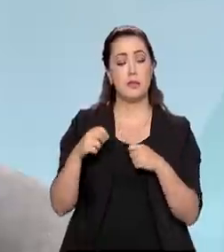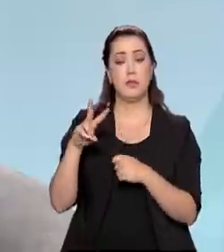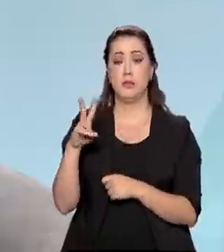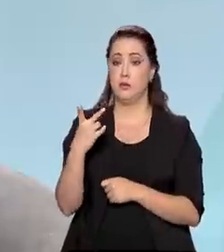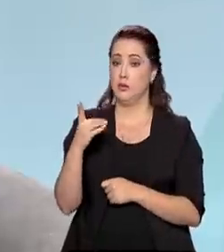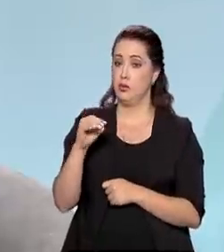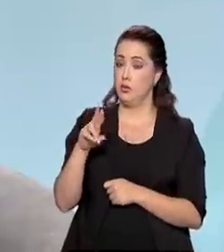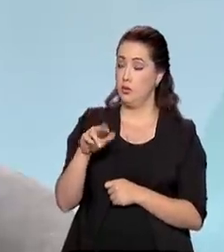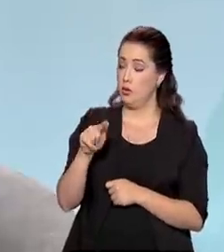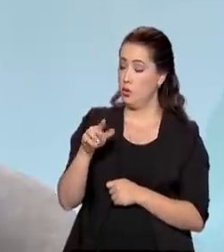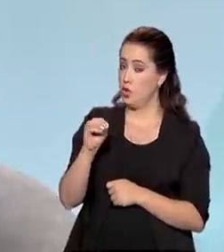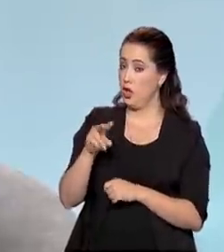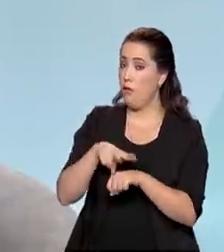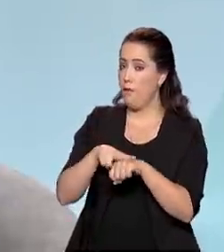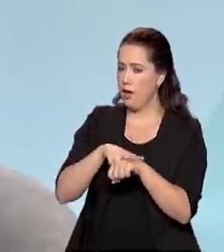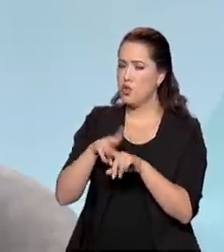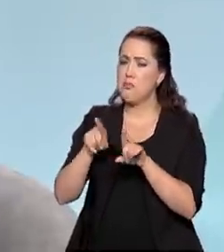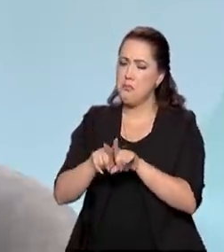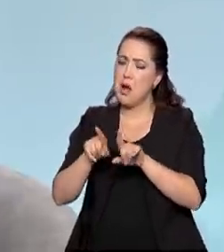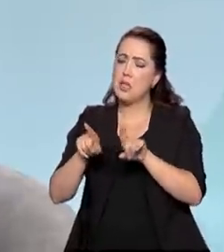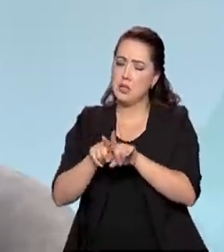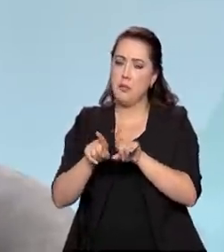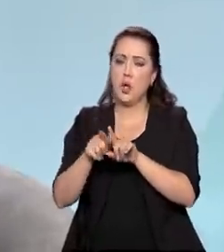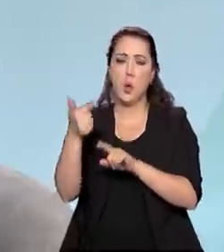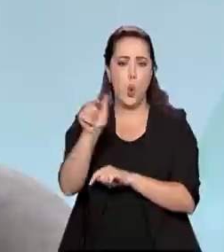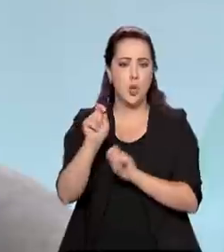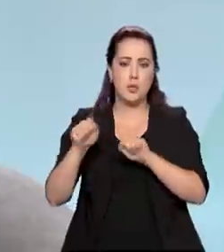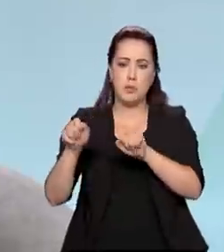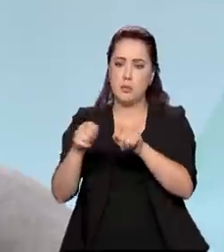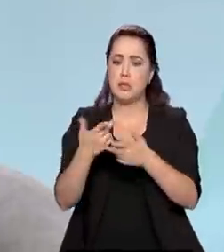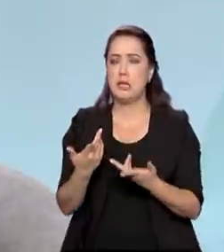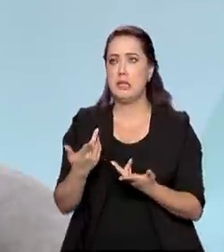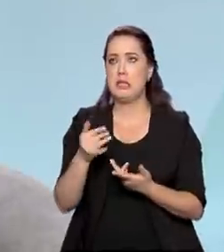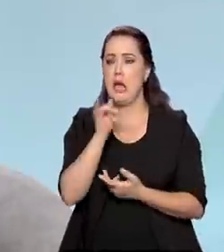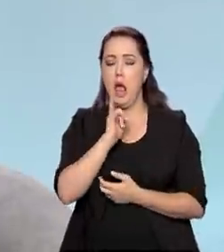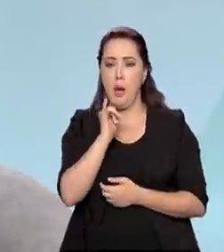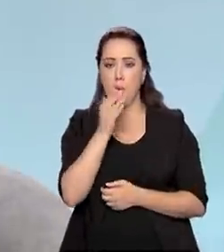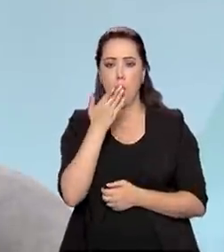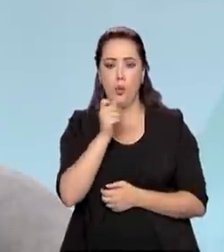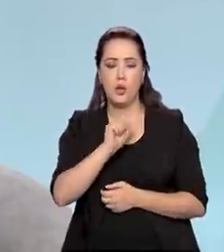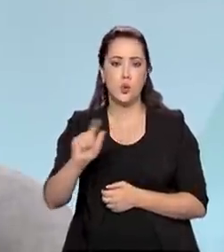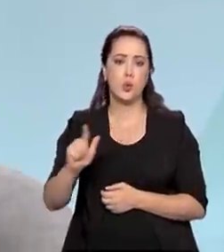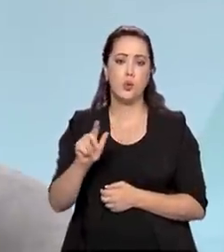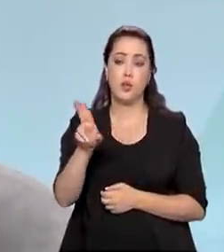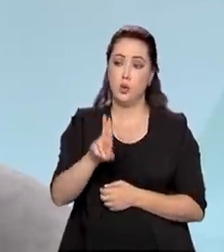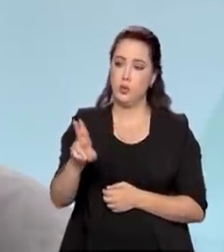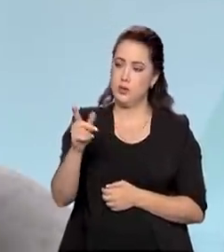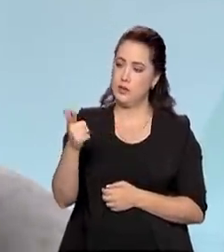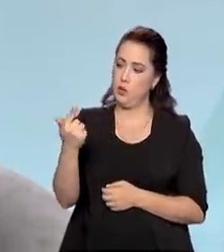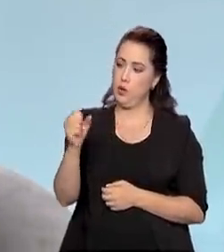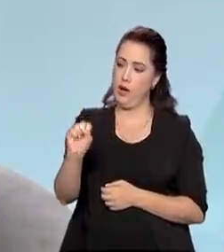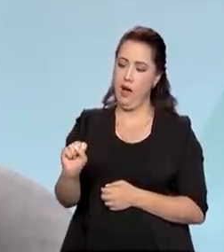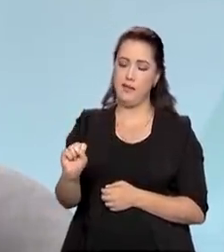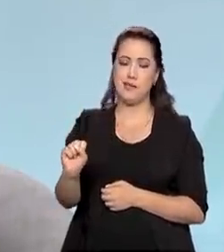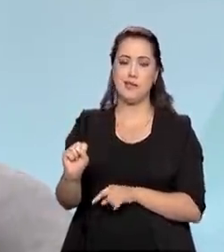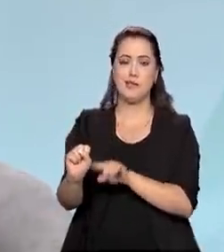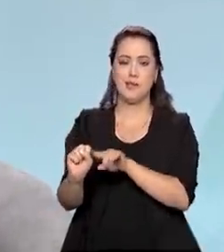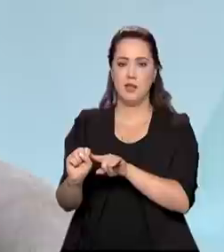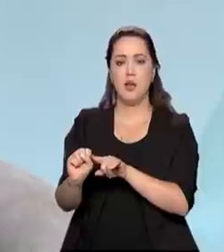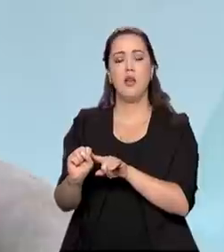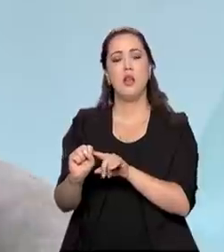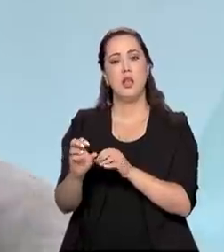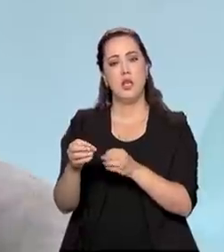formas de produção de hidrogênio. Por exemplo, o hidrogênio azul, que é o hidrogênio produzido com gás natural. Então, você vai fazer essa eletrólise da água